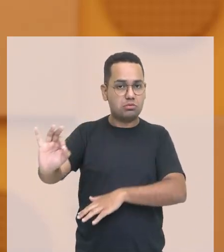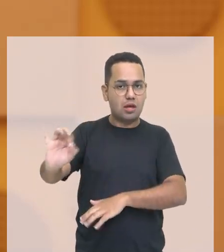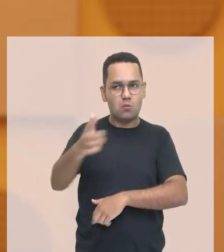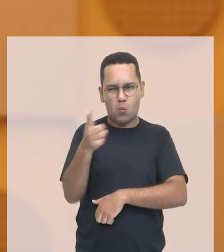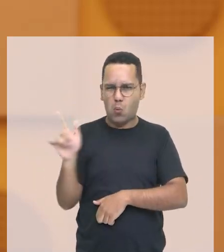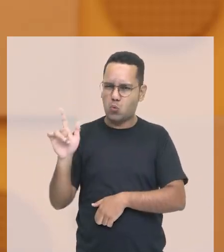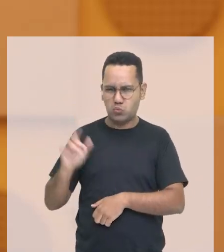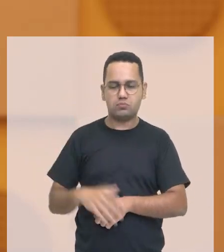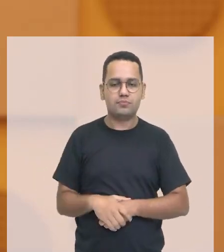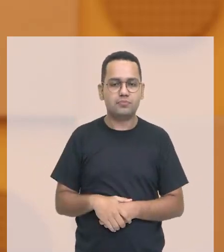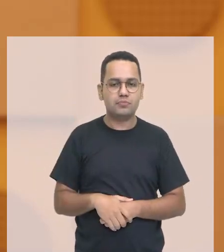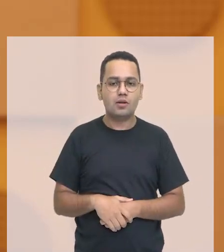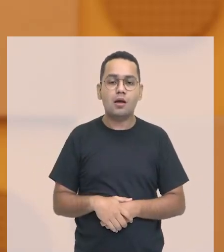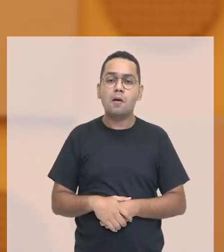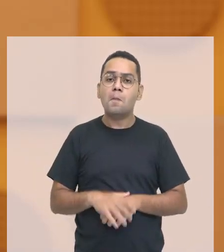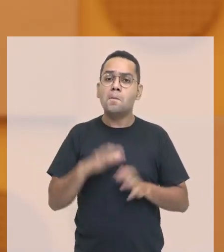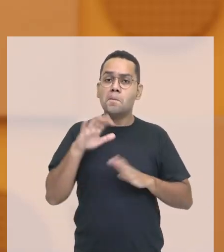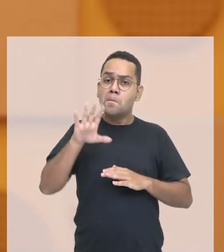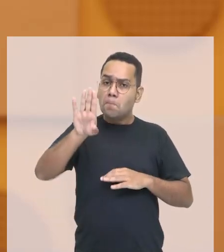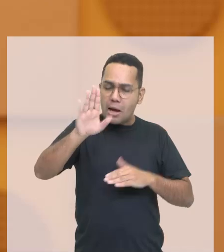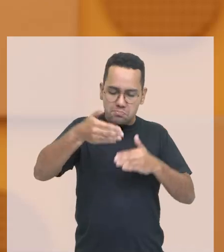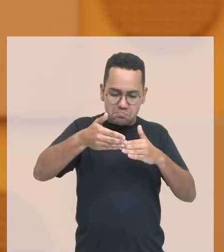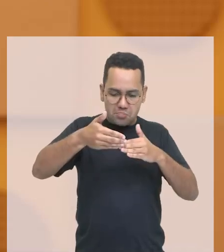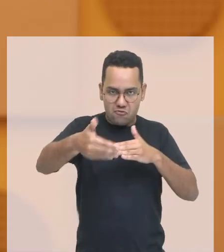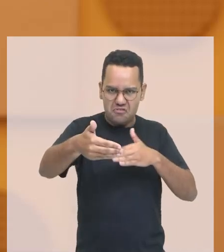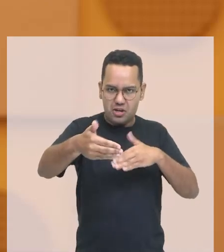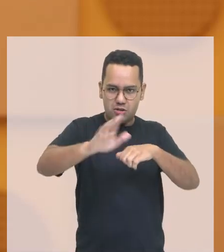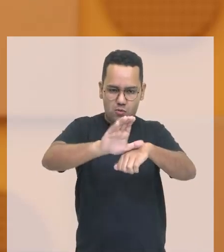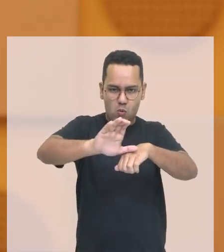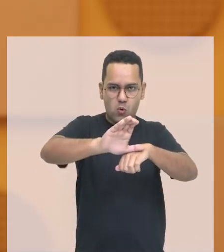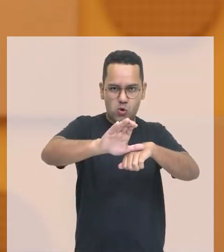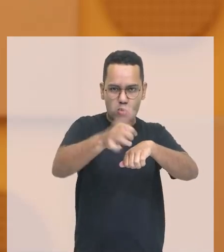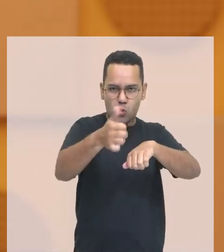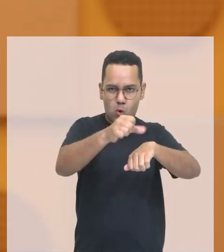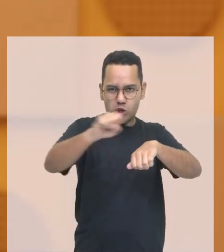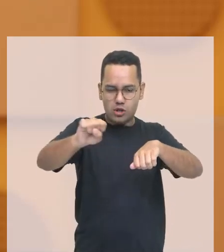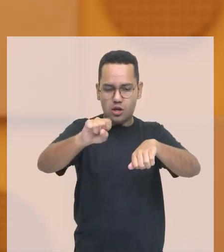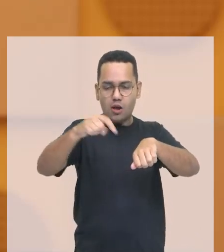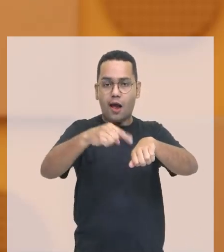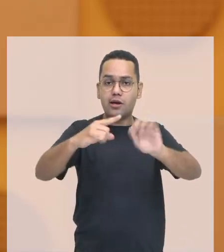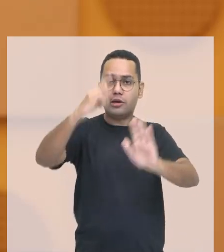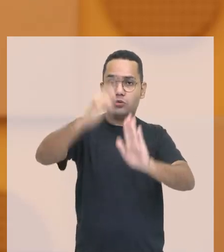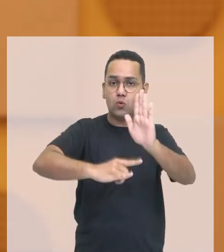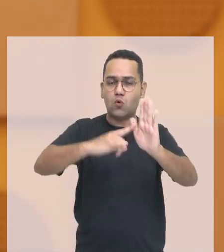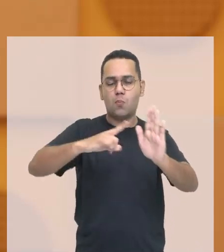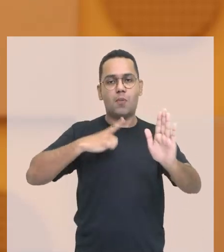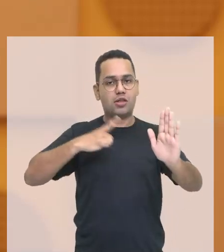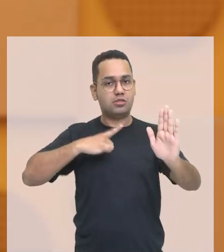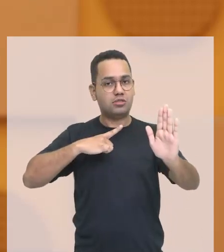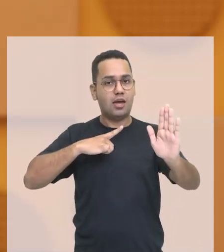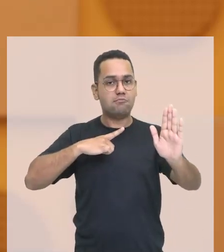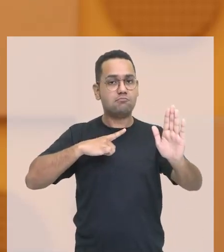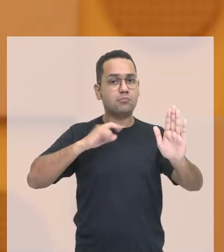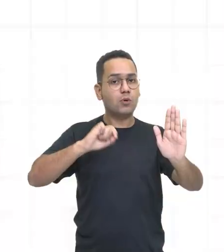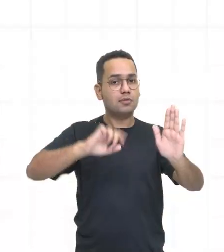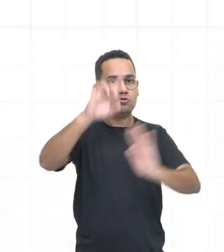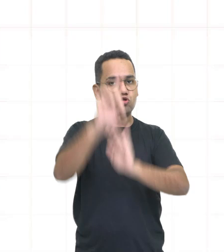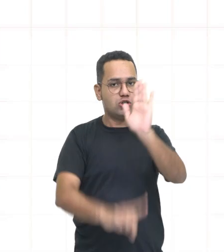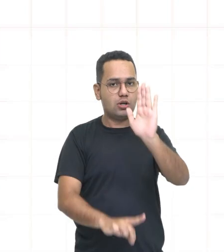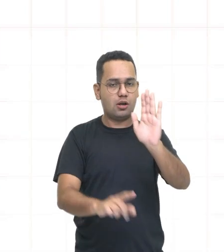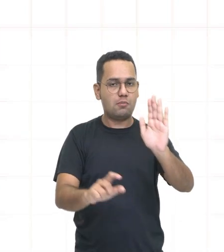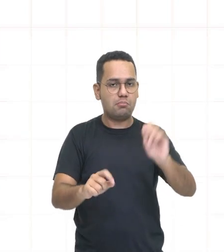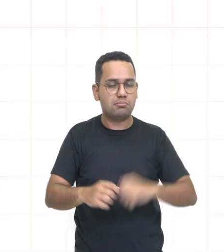partir da constituição de 88 elas passam a ter direito legalmente instituído vamos ao texto vamos lá